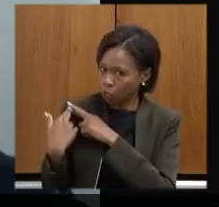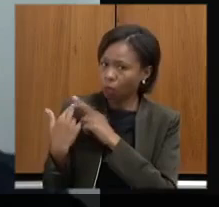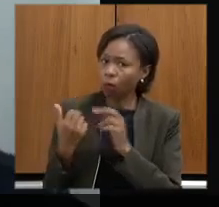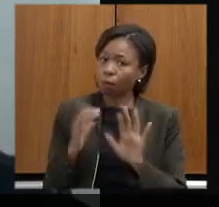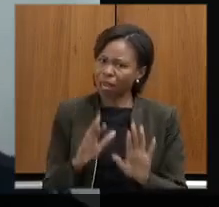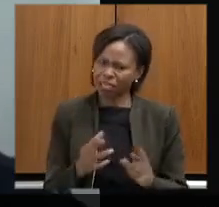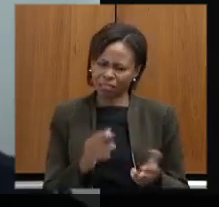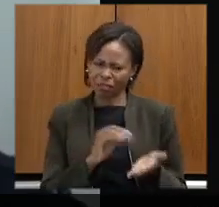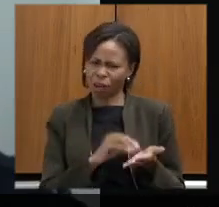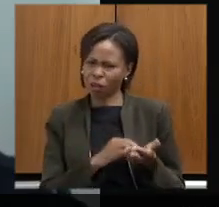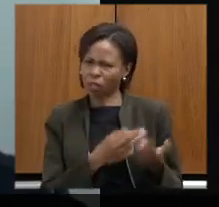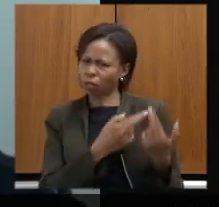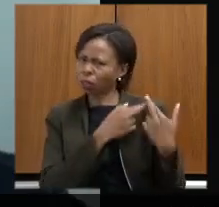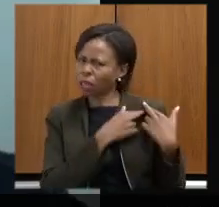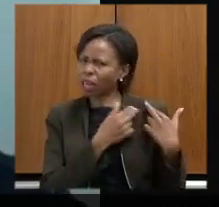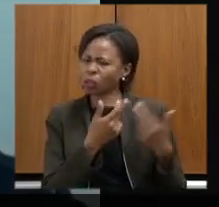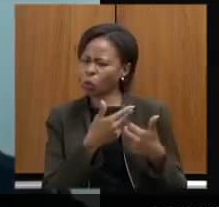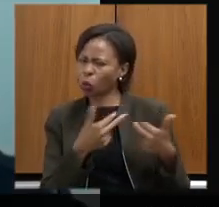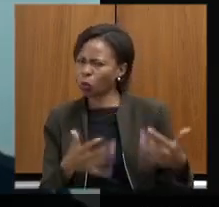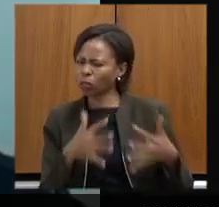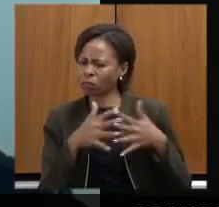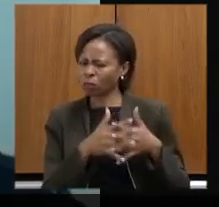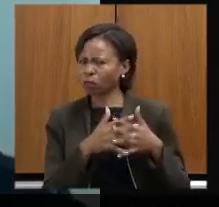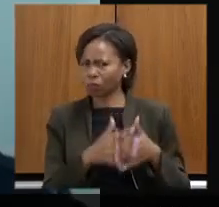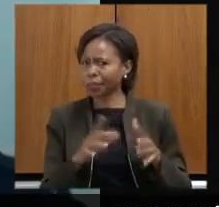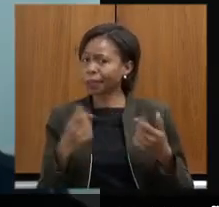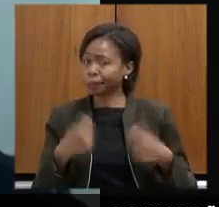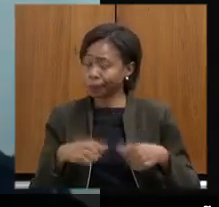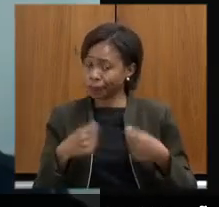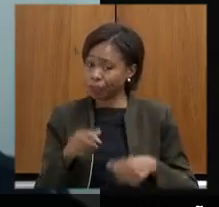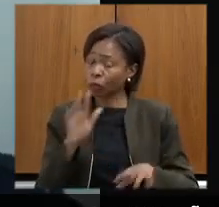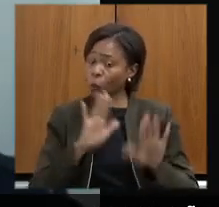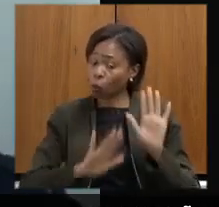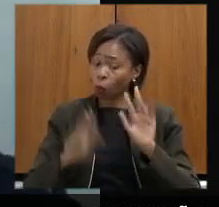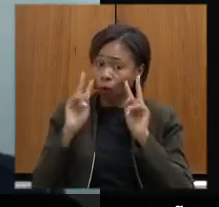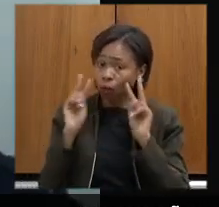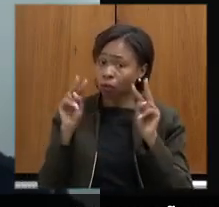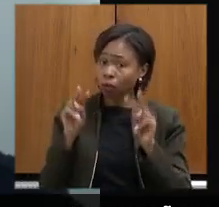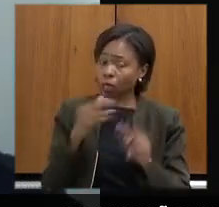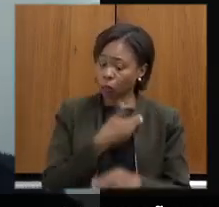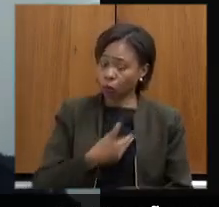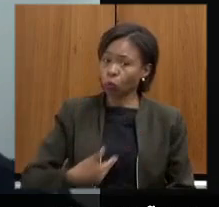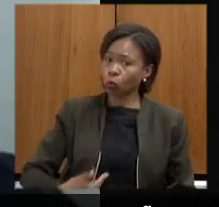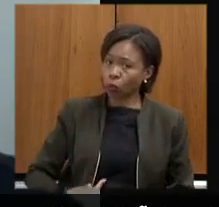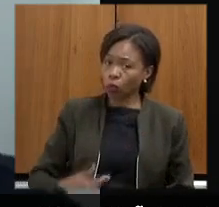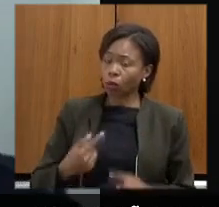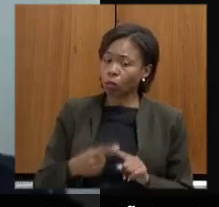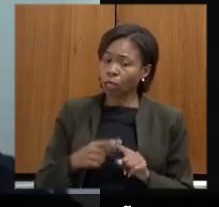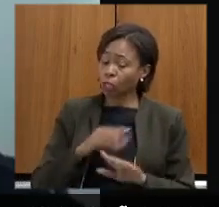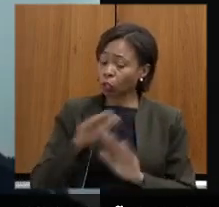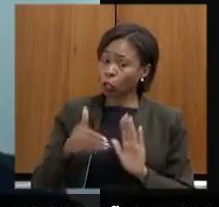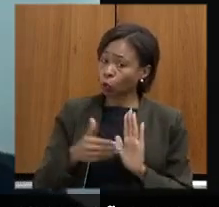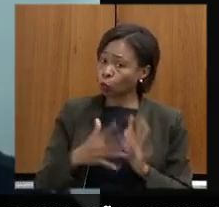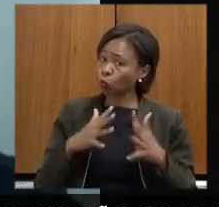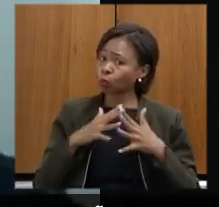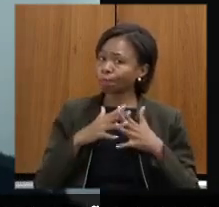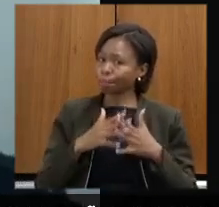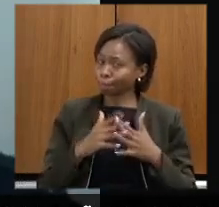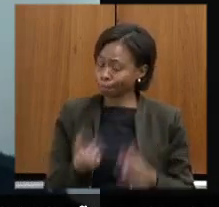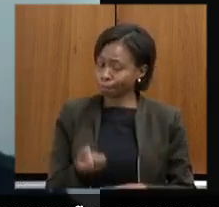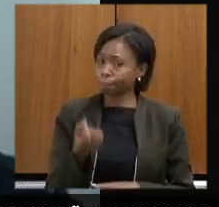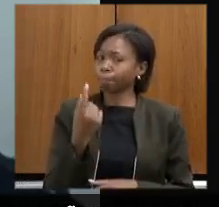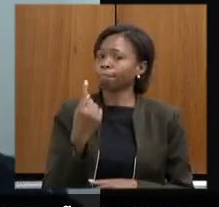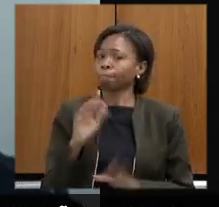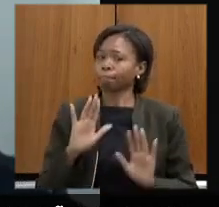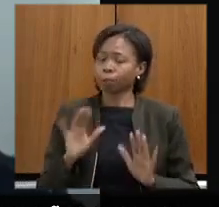muito esquisitas realmente temos que debruçar os olhos aí do poder público porque na verdade isso aí está tudo muito esquisito só deixar essas considerações